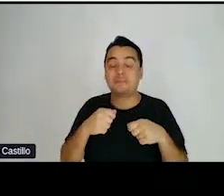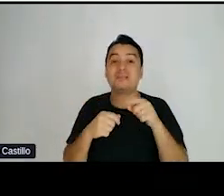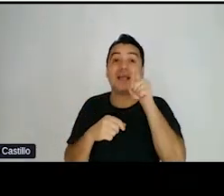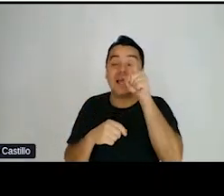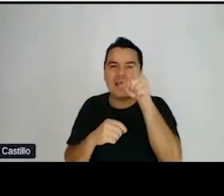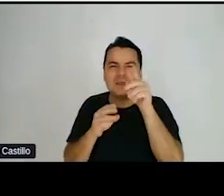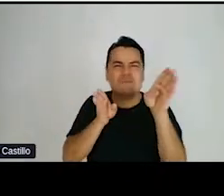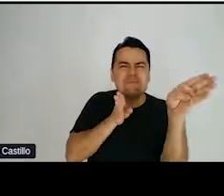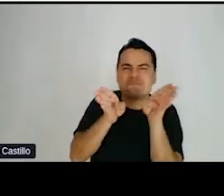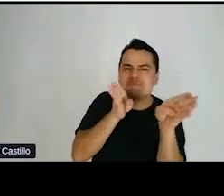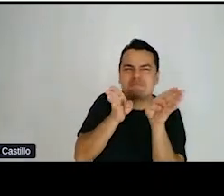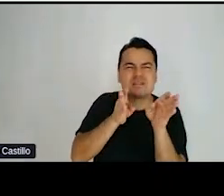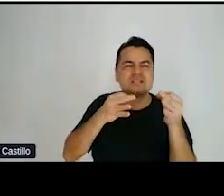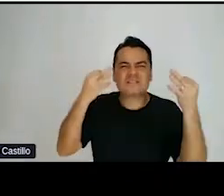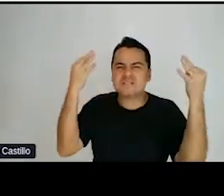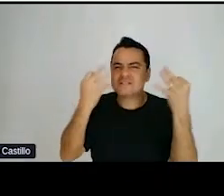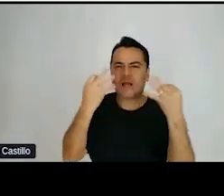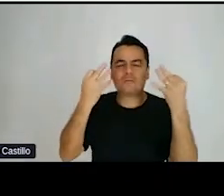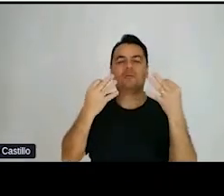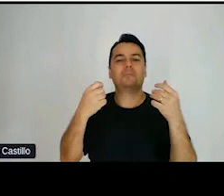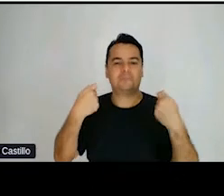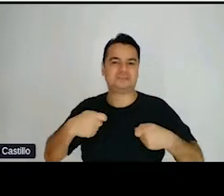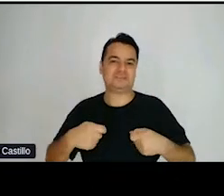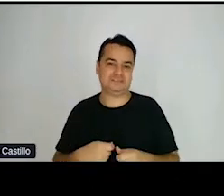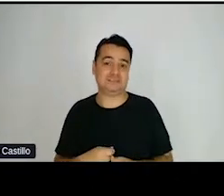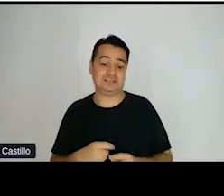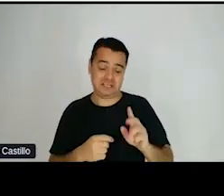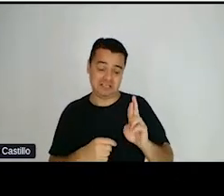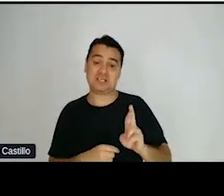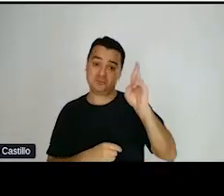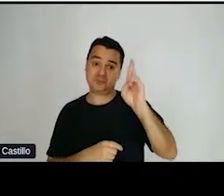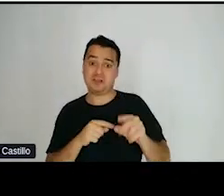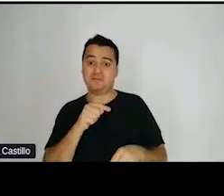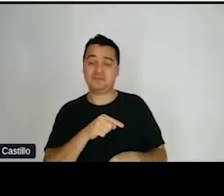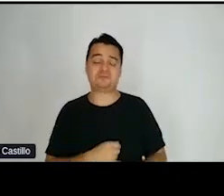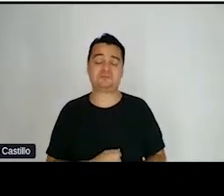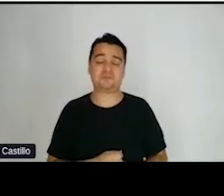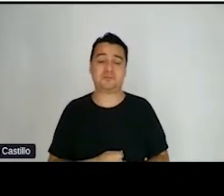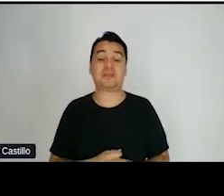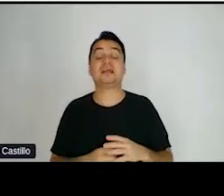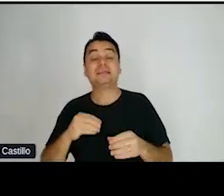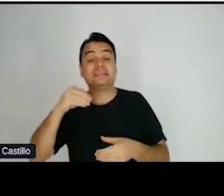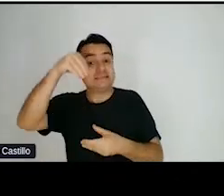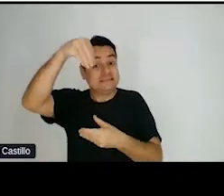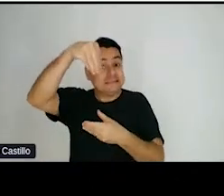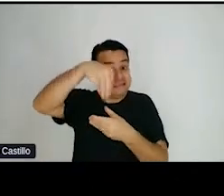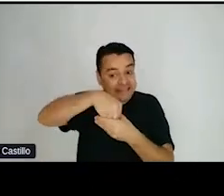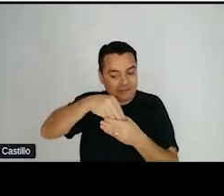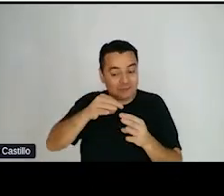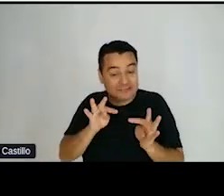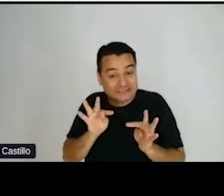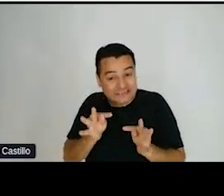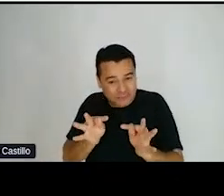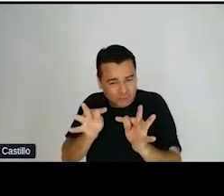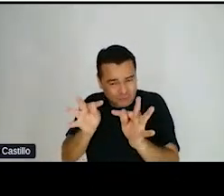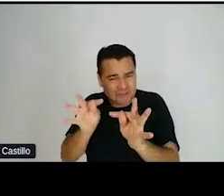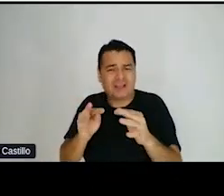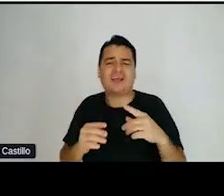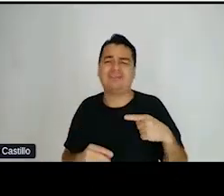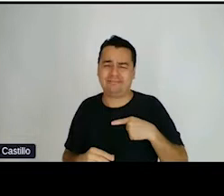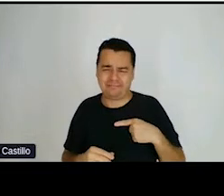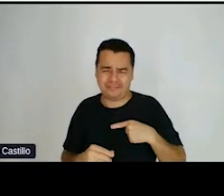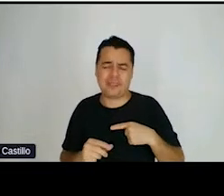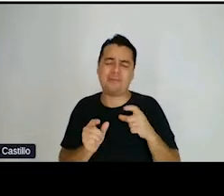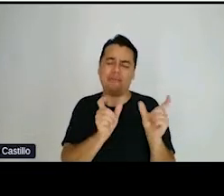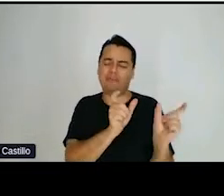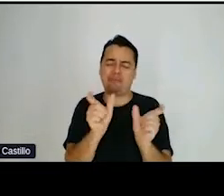suficiente. É bem comum, dentro de tecnologia, que a gente use vários jargões e uma linguagem técnica.